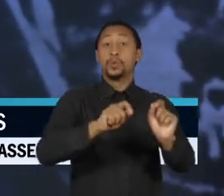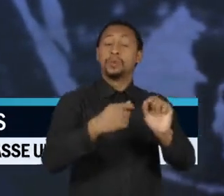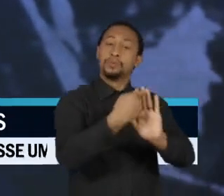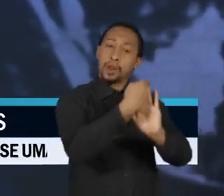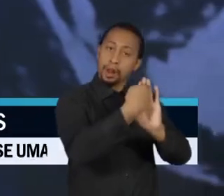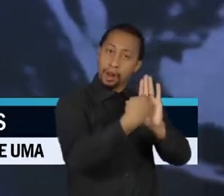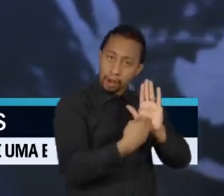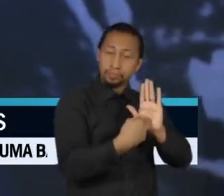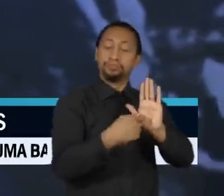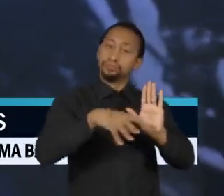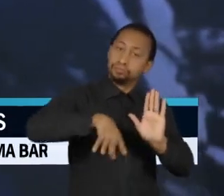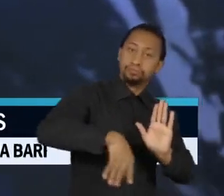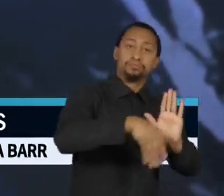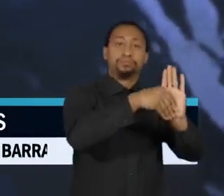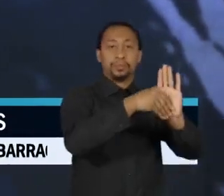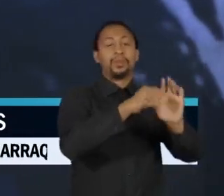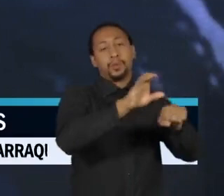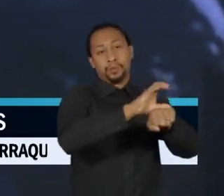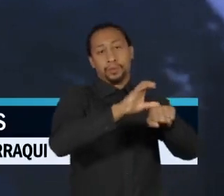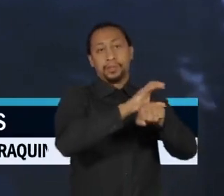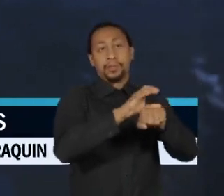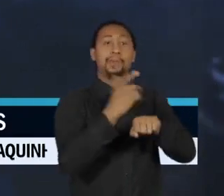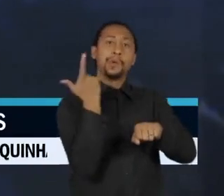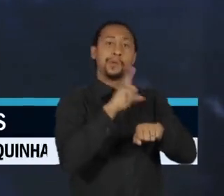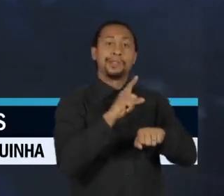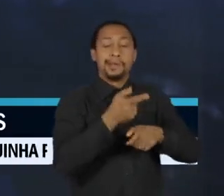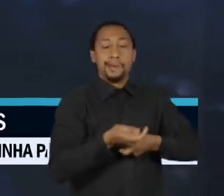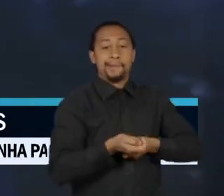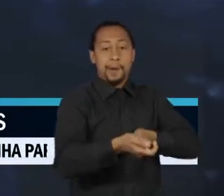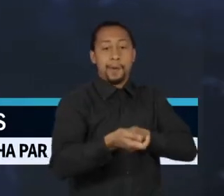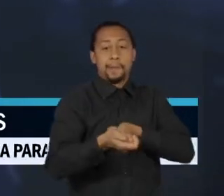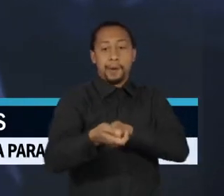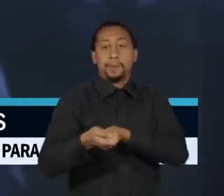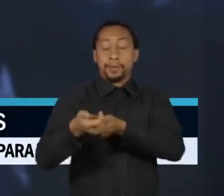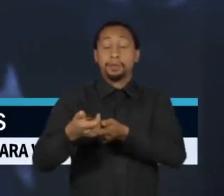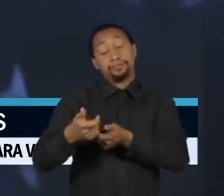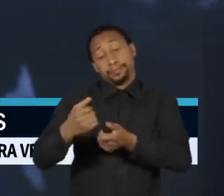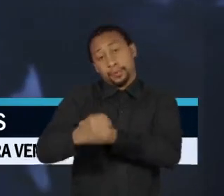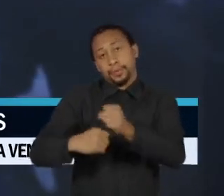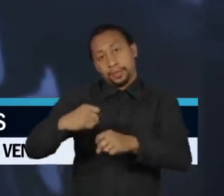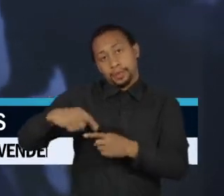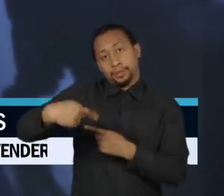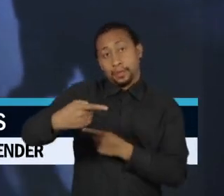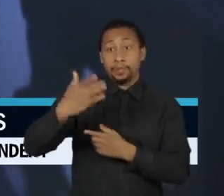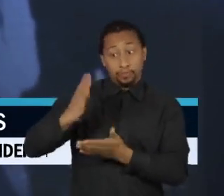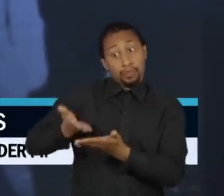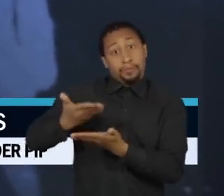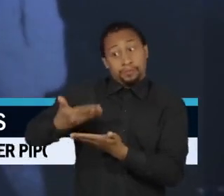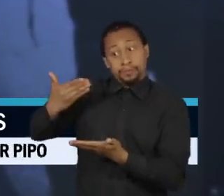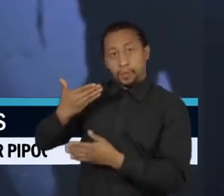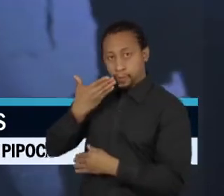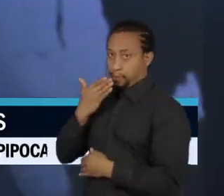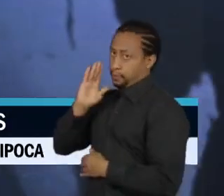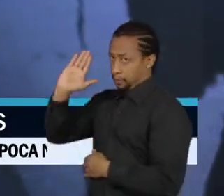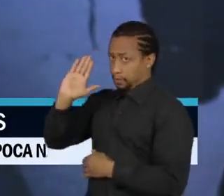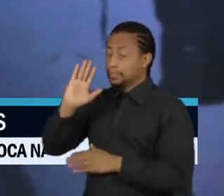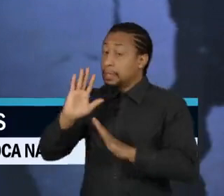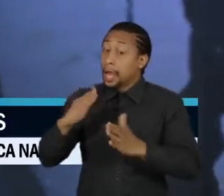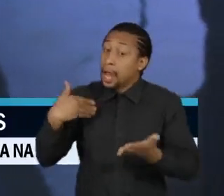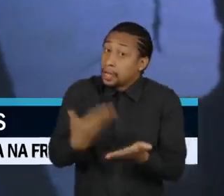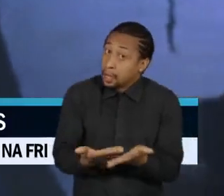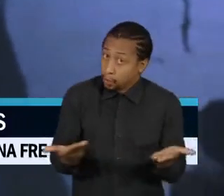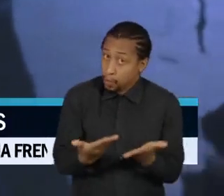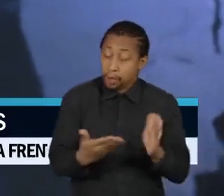de emenda constitucional para garantir o pagamento de promessas de campanha no ano que vem. Por enquanto, o que se sabe é que a PEC vai